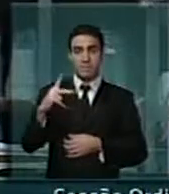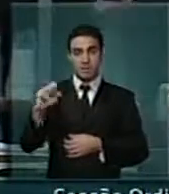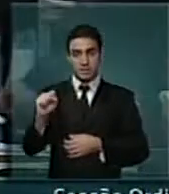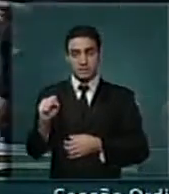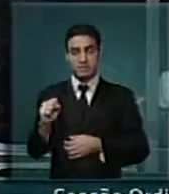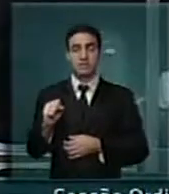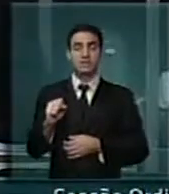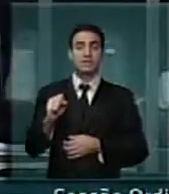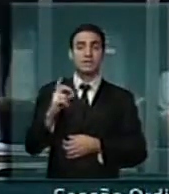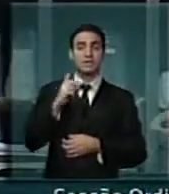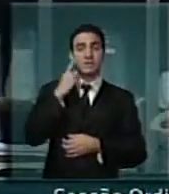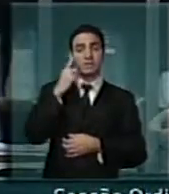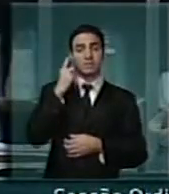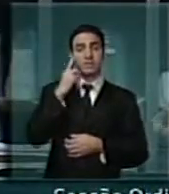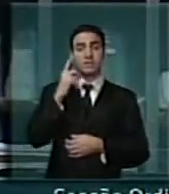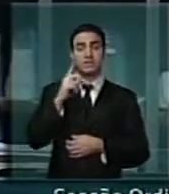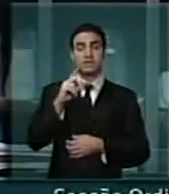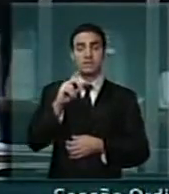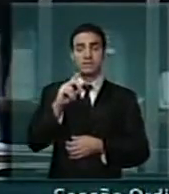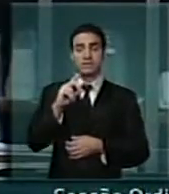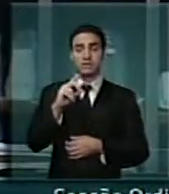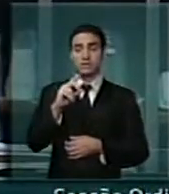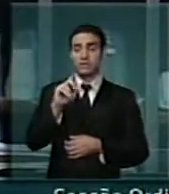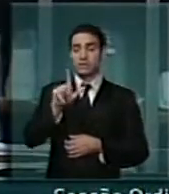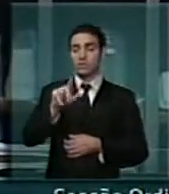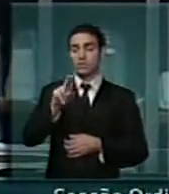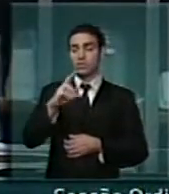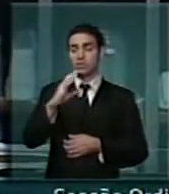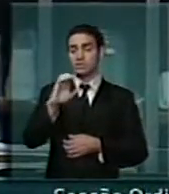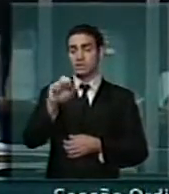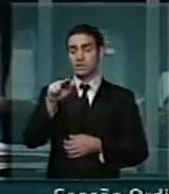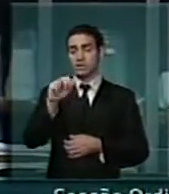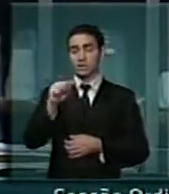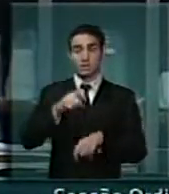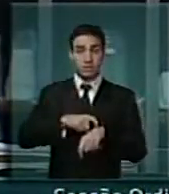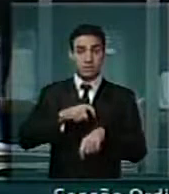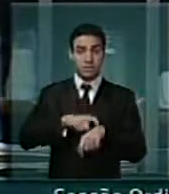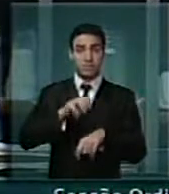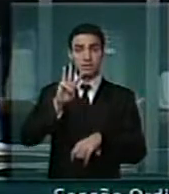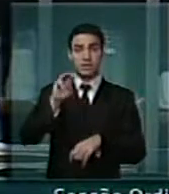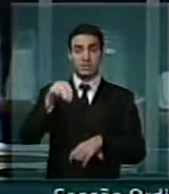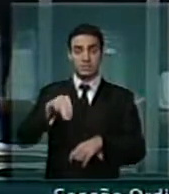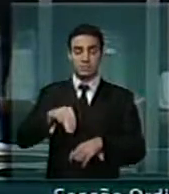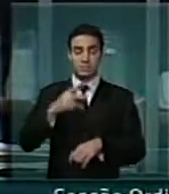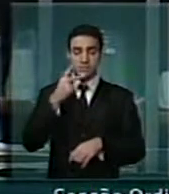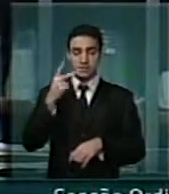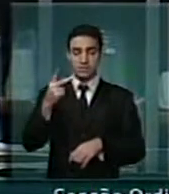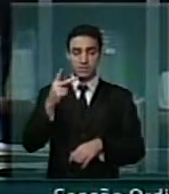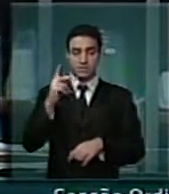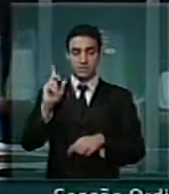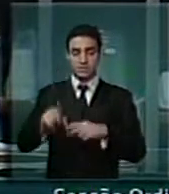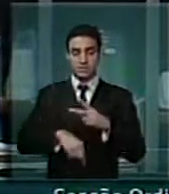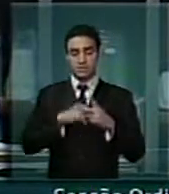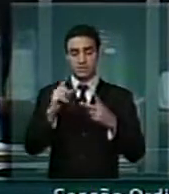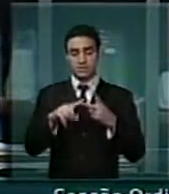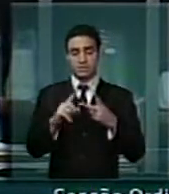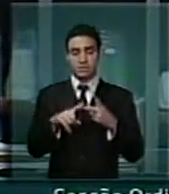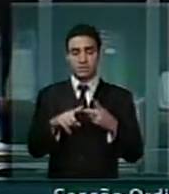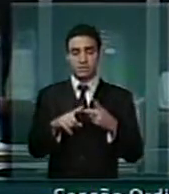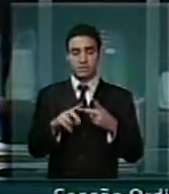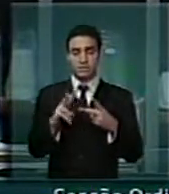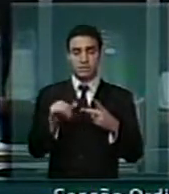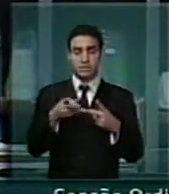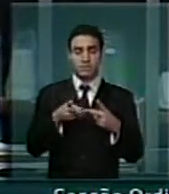O deputado Alberto de Lucena, V. Exª, se dispõe de até três minutos. Depois disso, nós